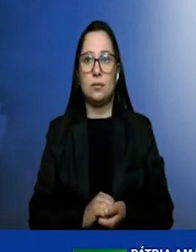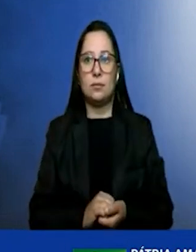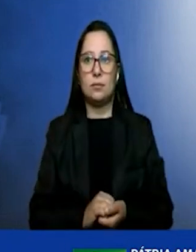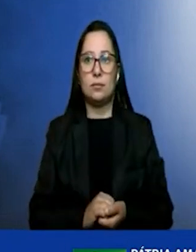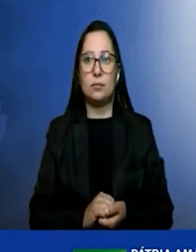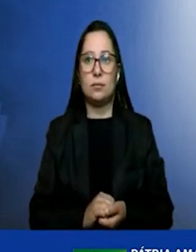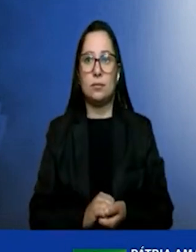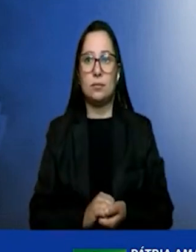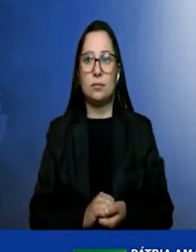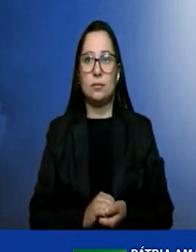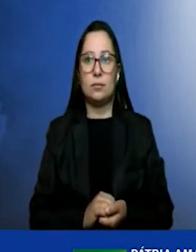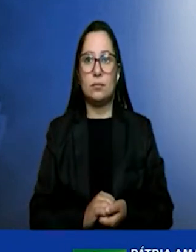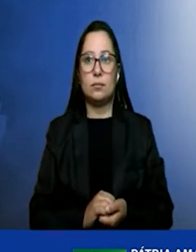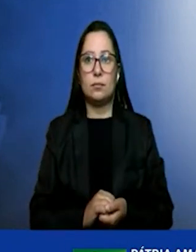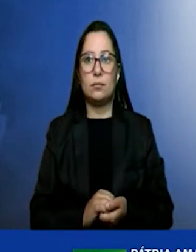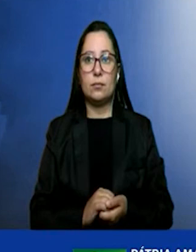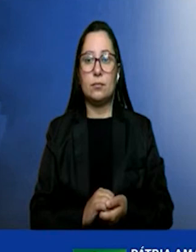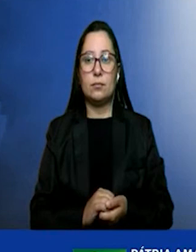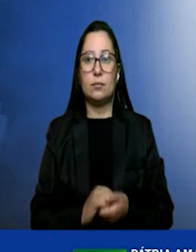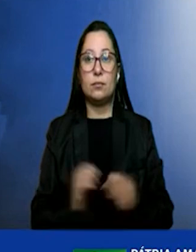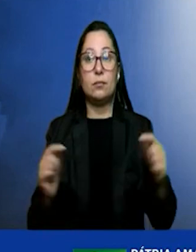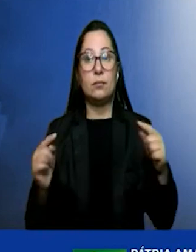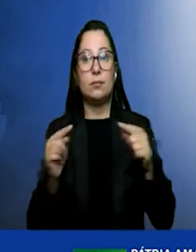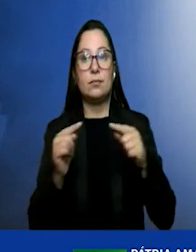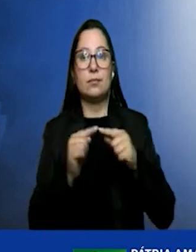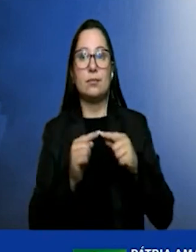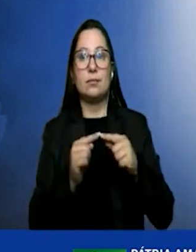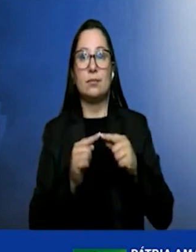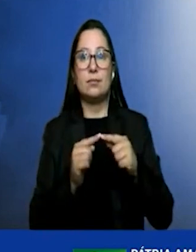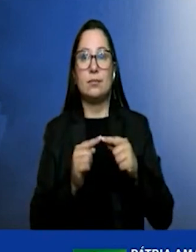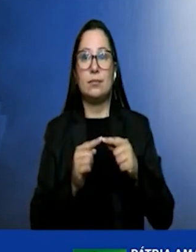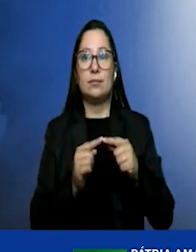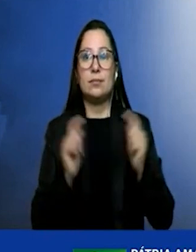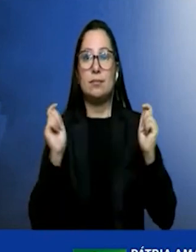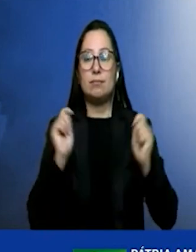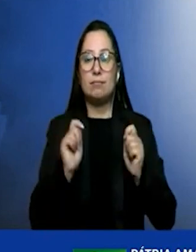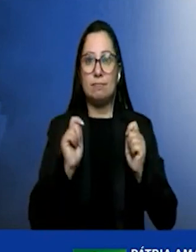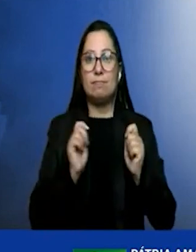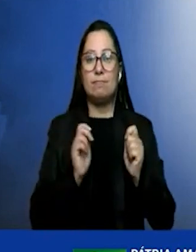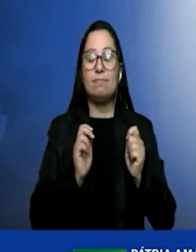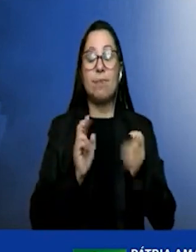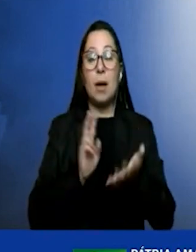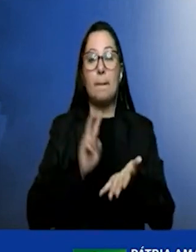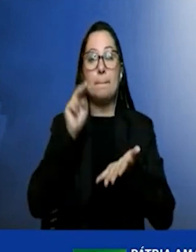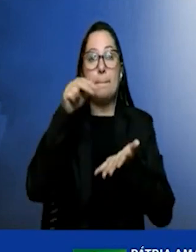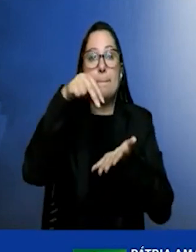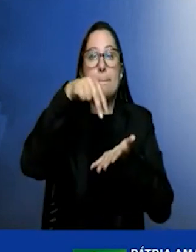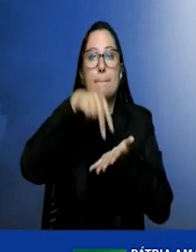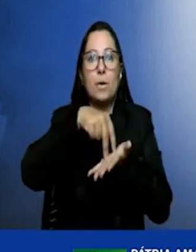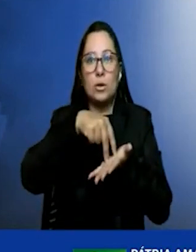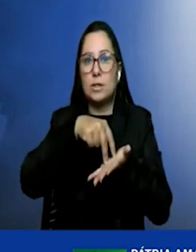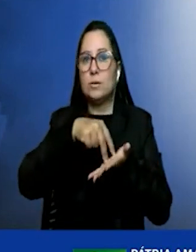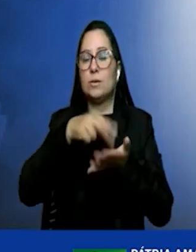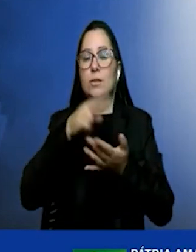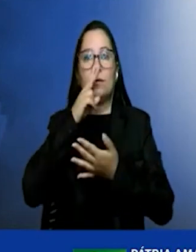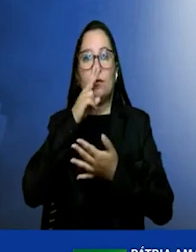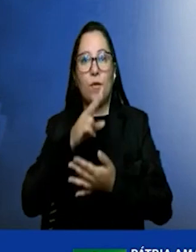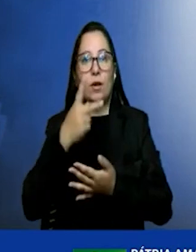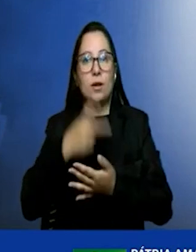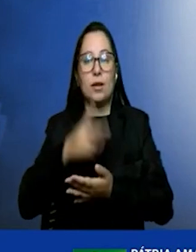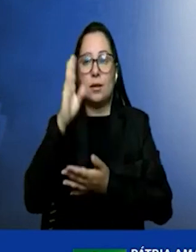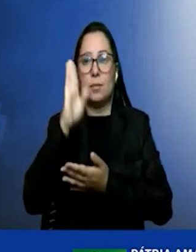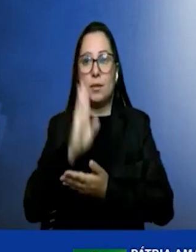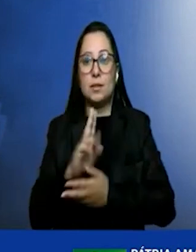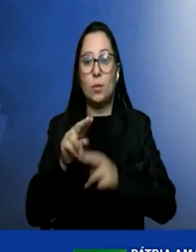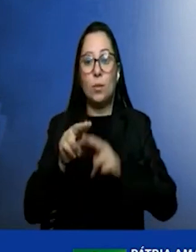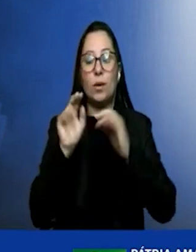propícia favorece uma posição de protagonismo muito grande, uma vez que a energia